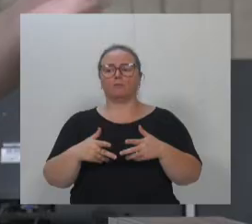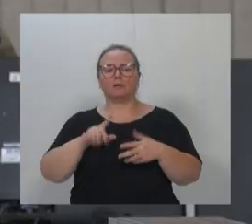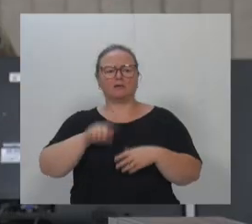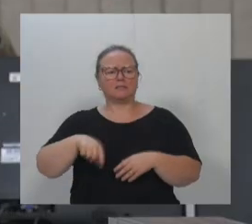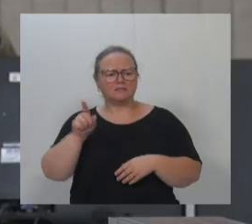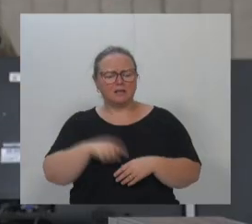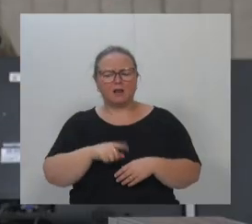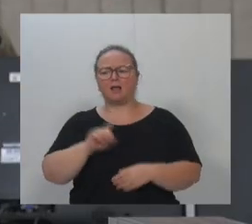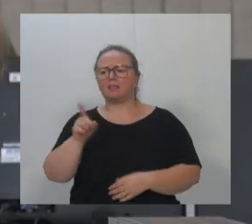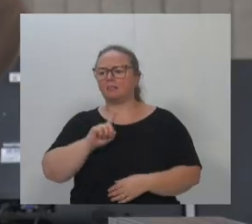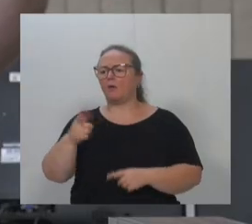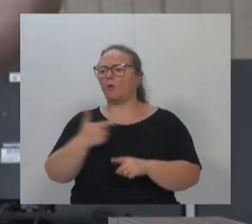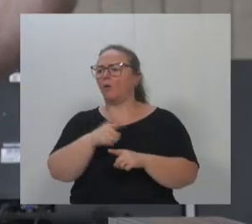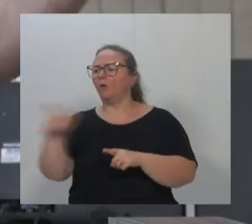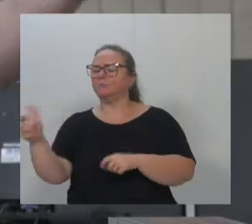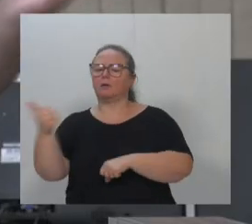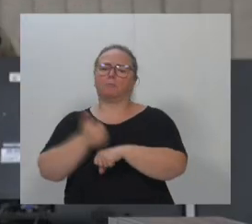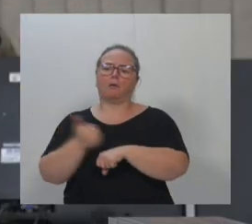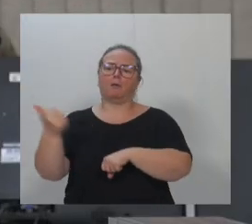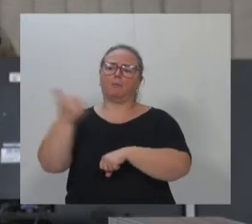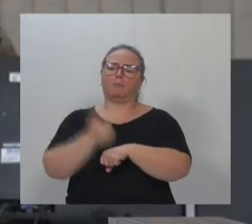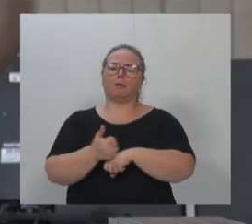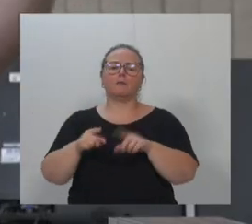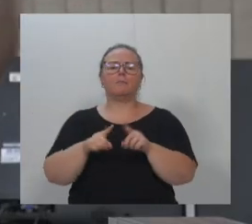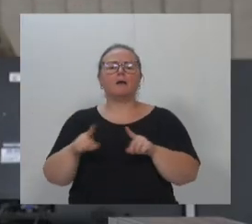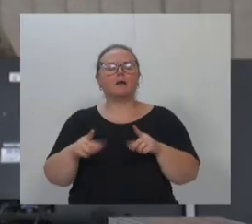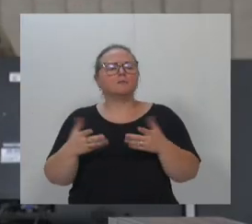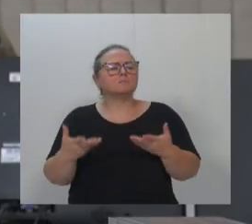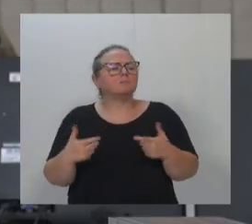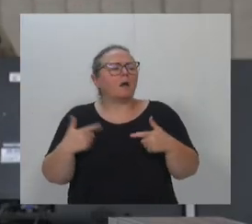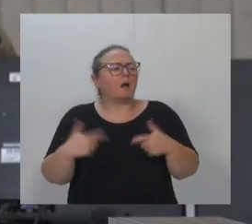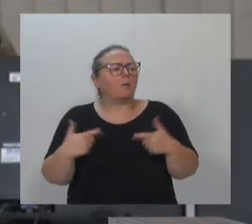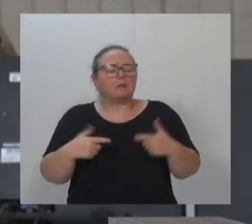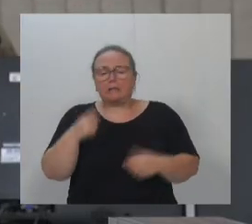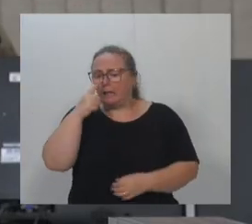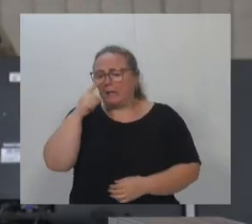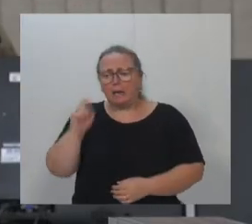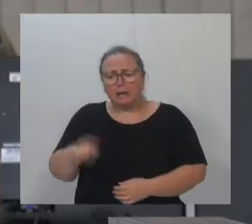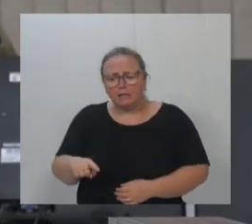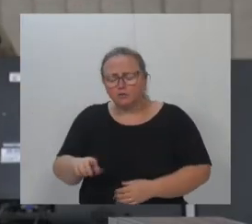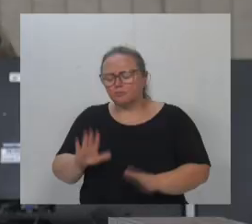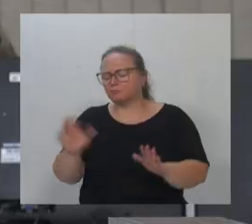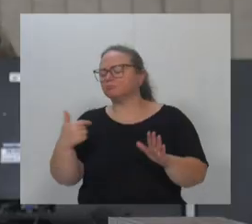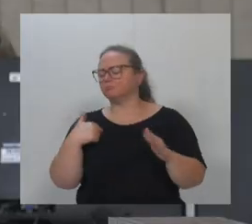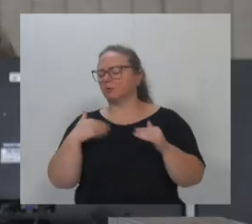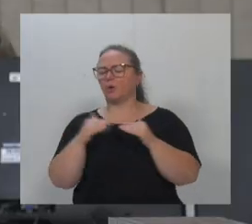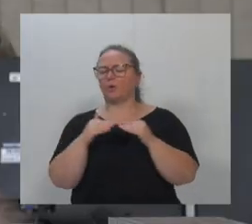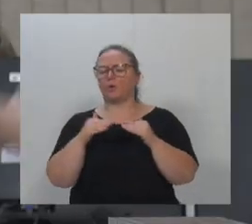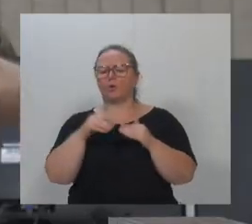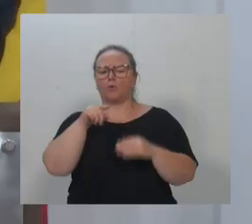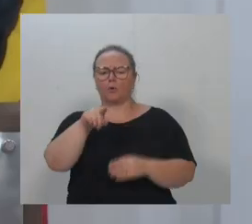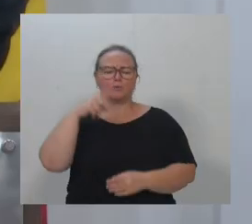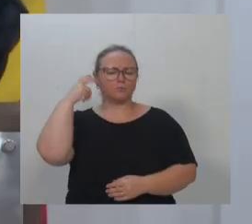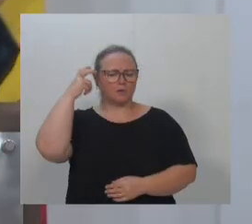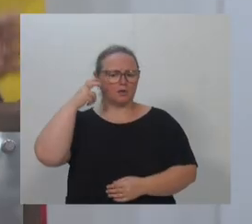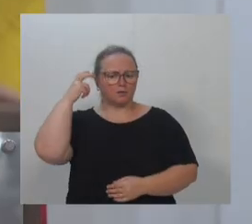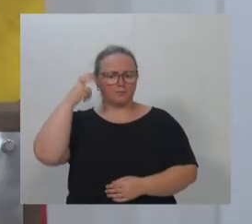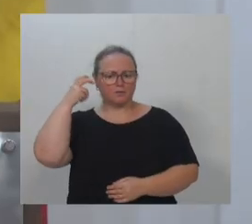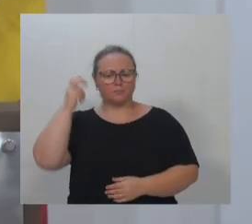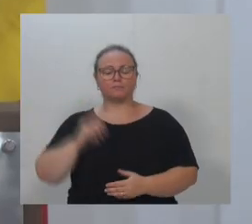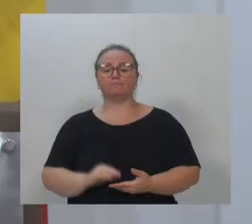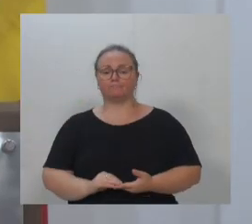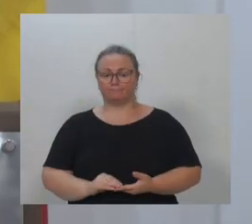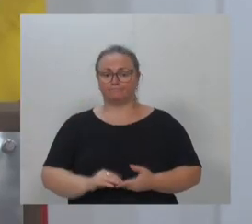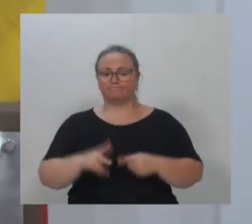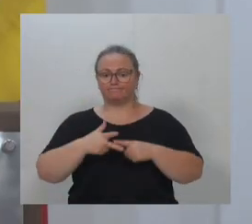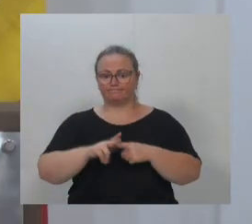ocupando o espaço e o maquinário, onde é que está? Foi para leirão e para lixo. Concordo com o seu ponto de vista. Inclusive, esses mecânicos estão até hoje em